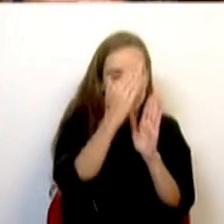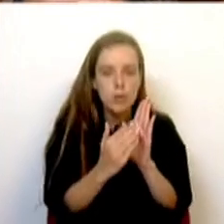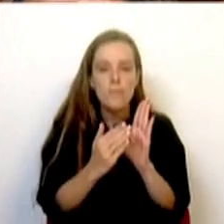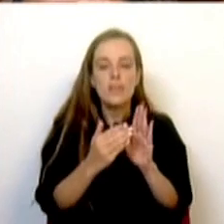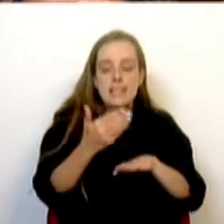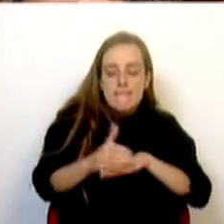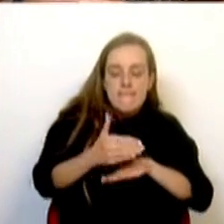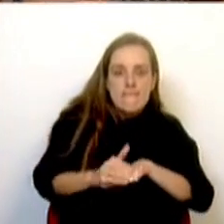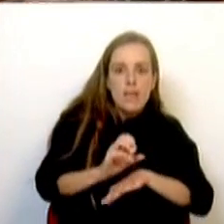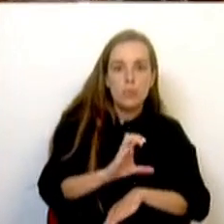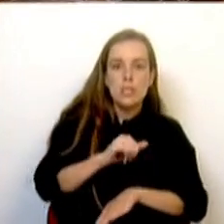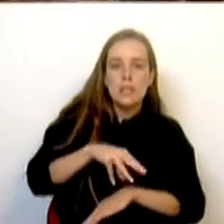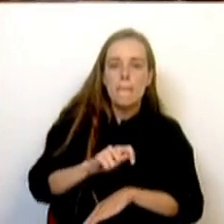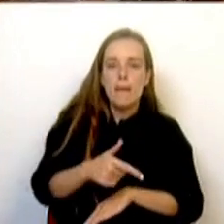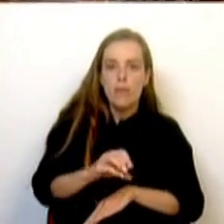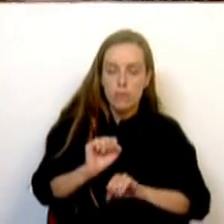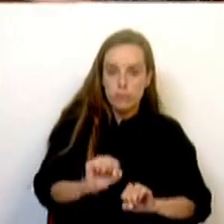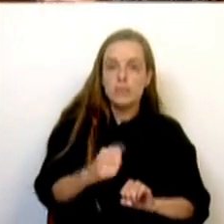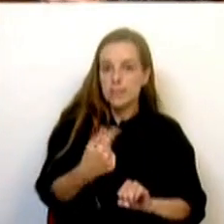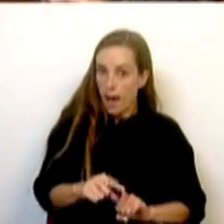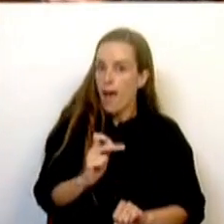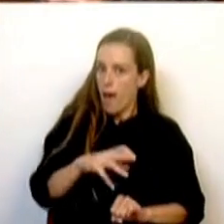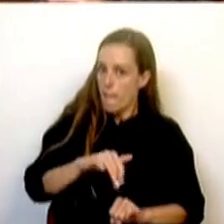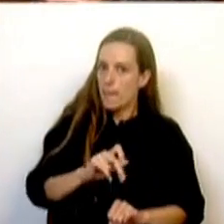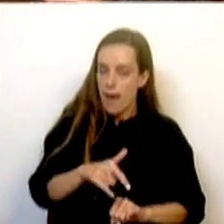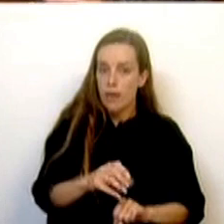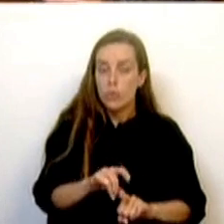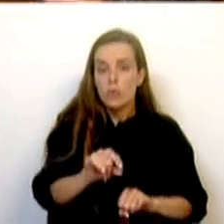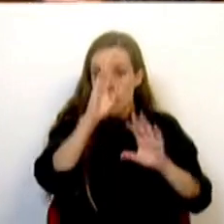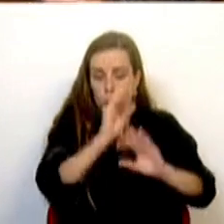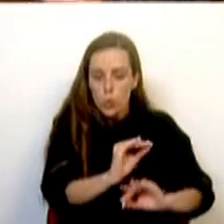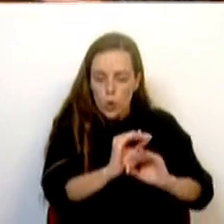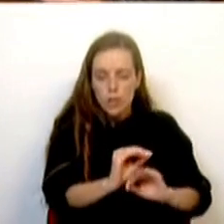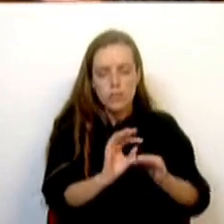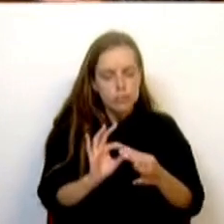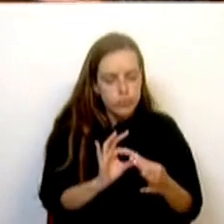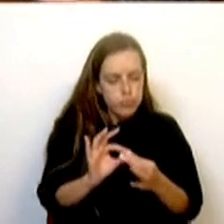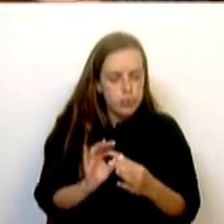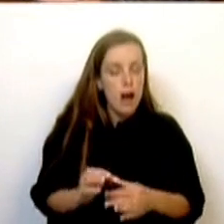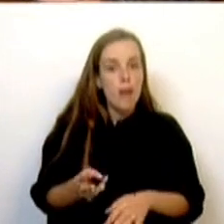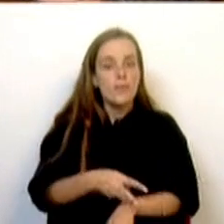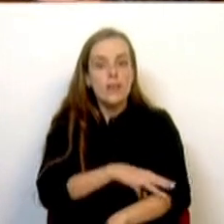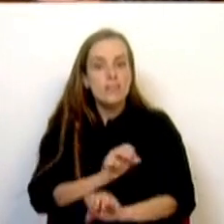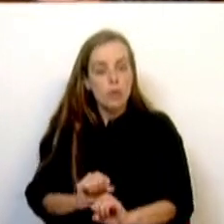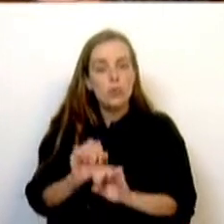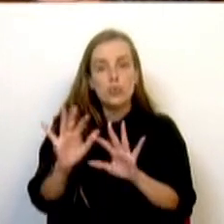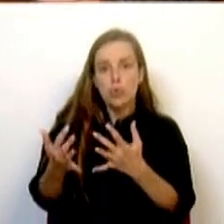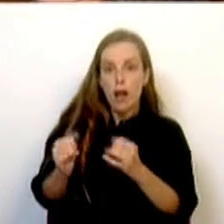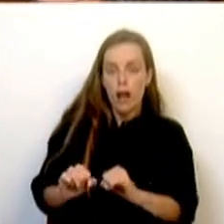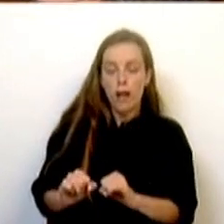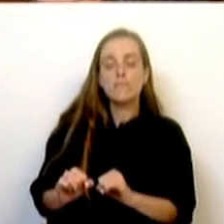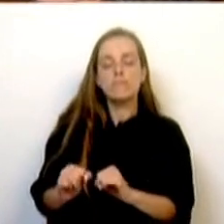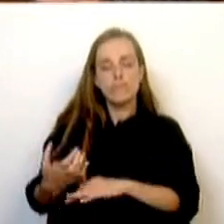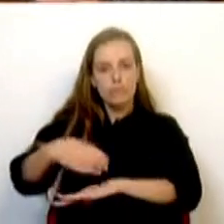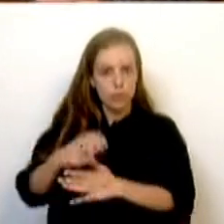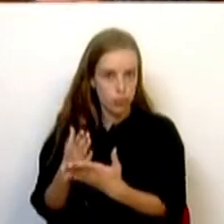com amianto, o Ministério da Coesão Territorial, a Educação e a Estreita Colaboração com a Direção-Geral dos Estabelecimentos Escolares,